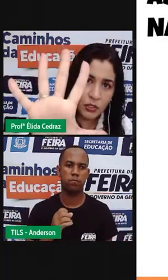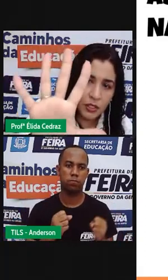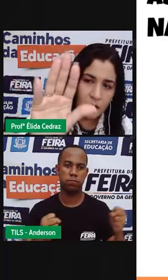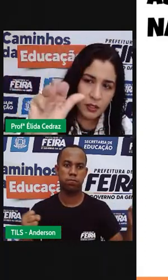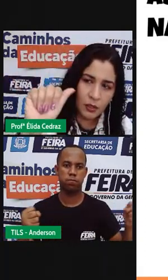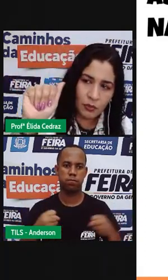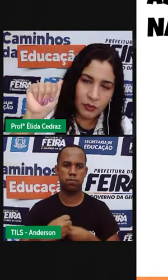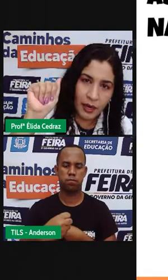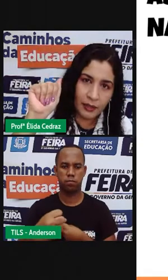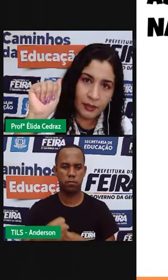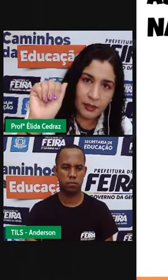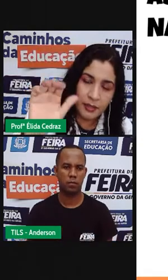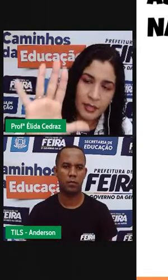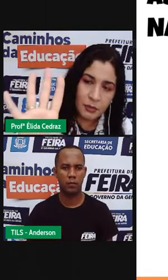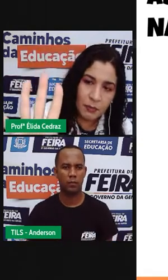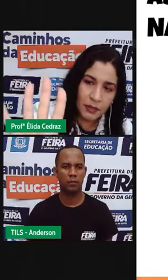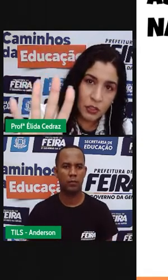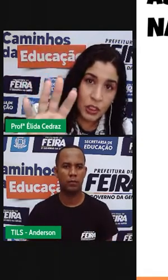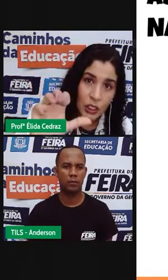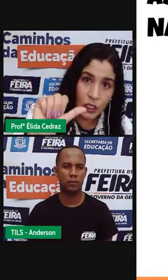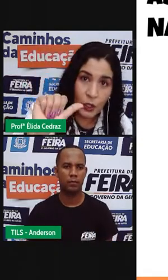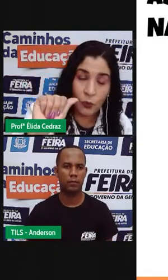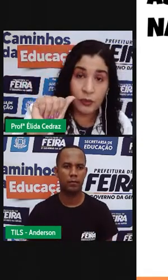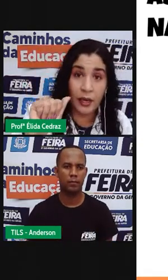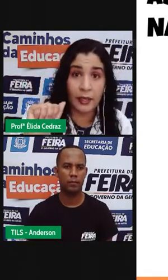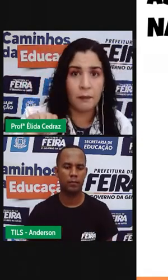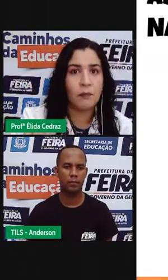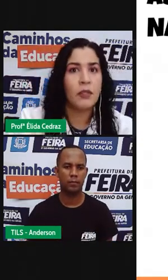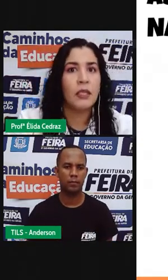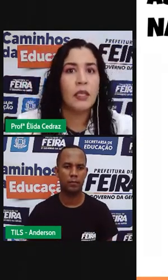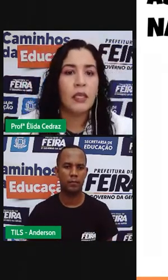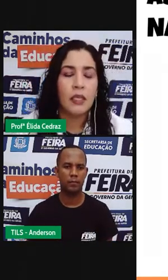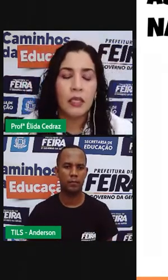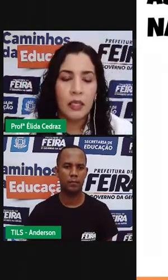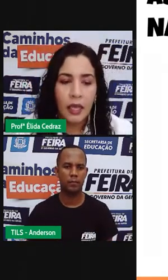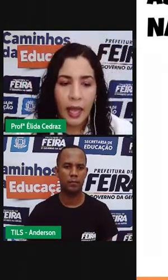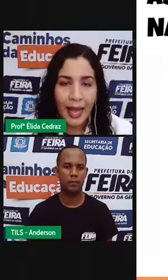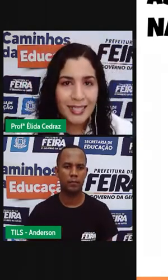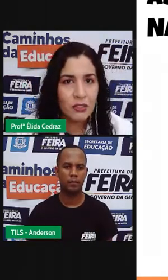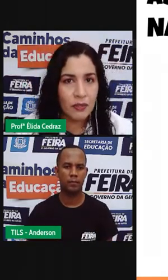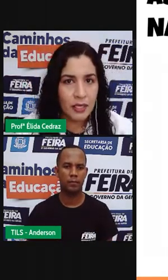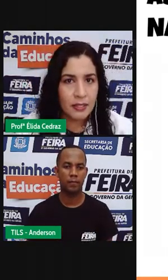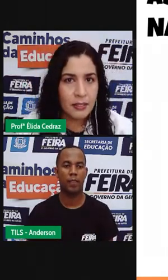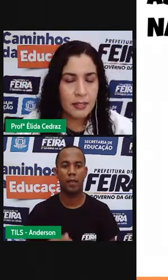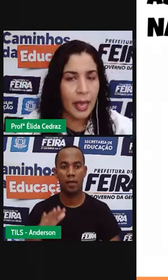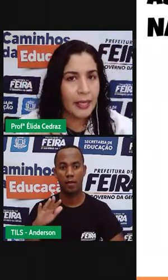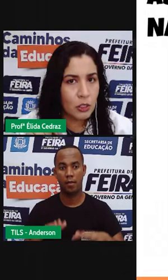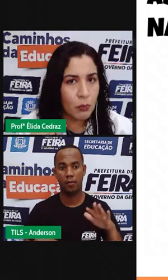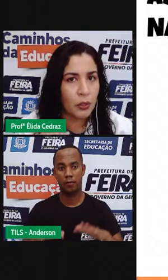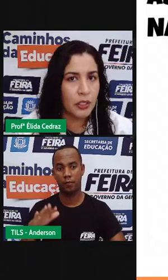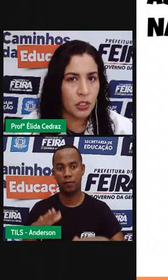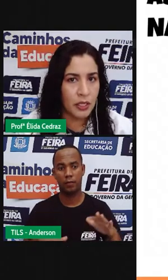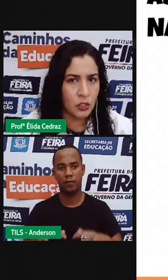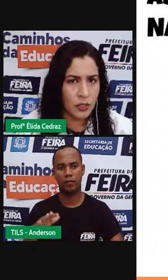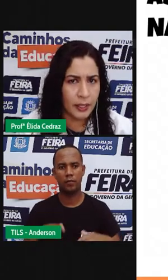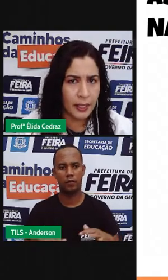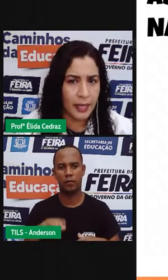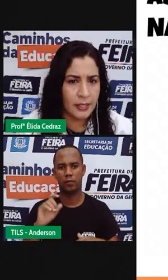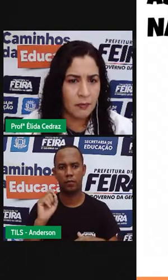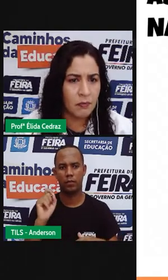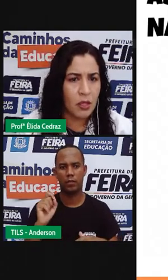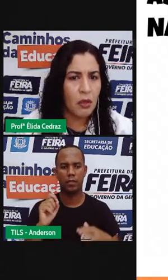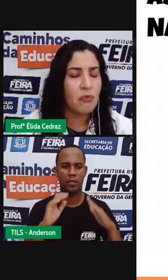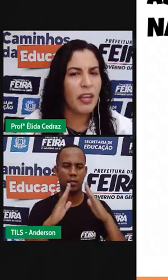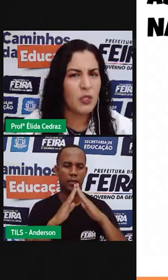Expande e contrai. Expande e contrai. As vezes as portas da nossa